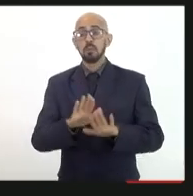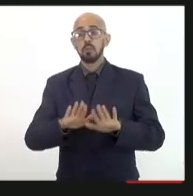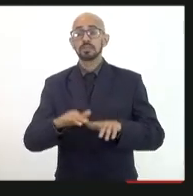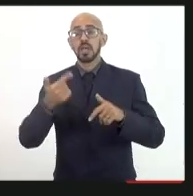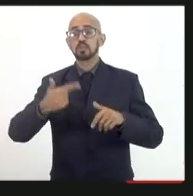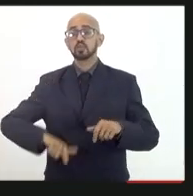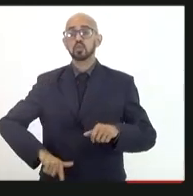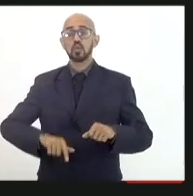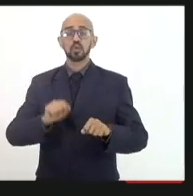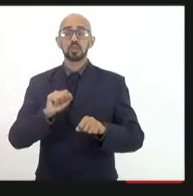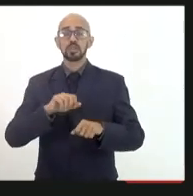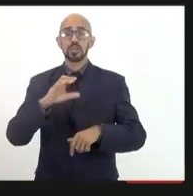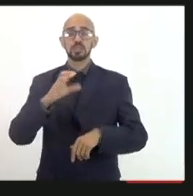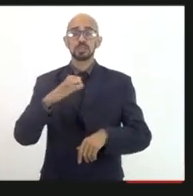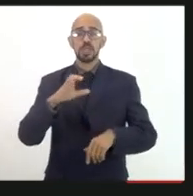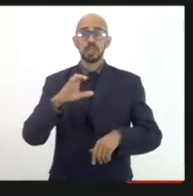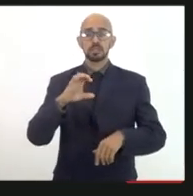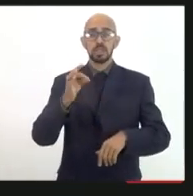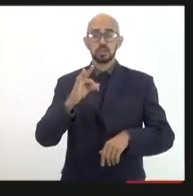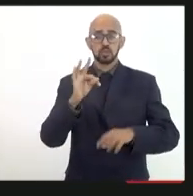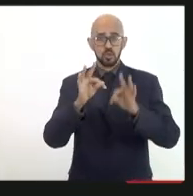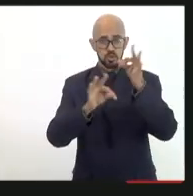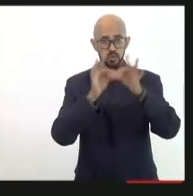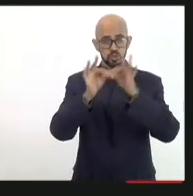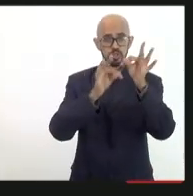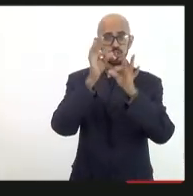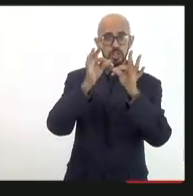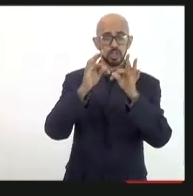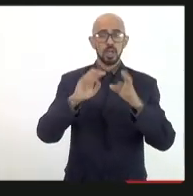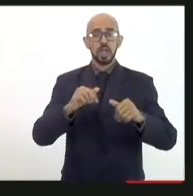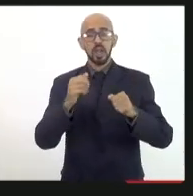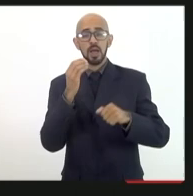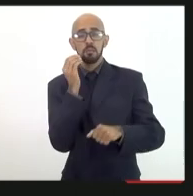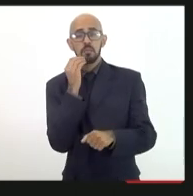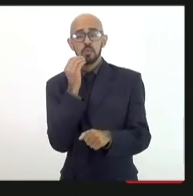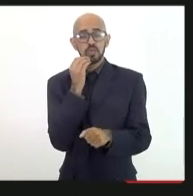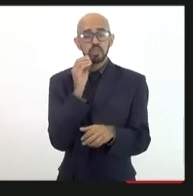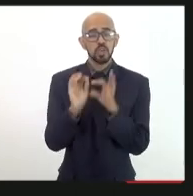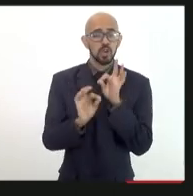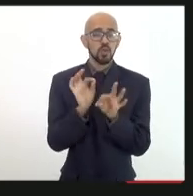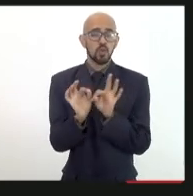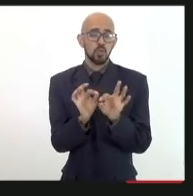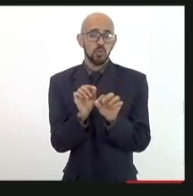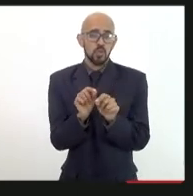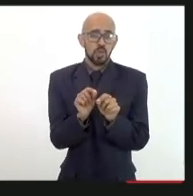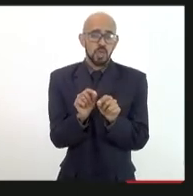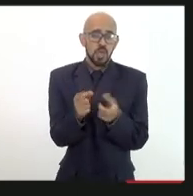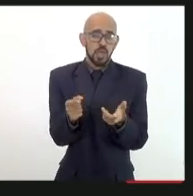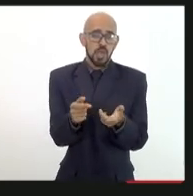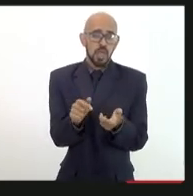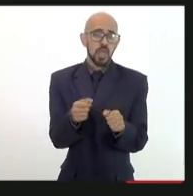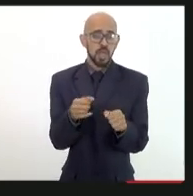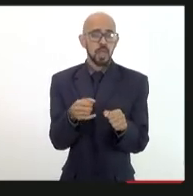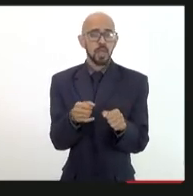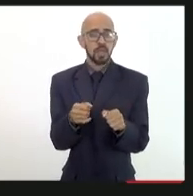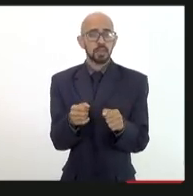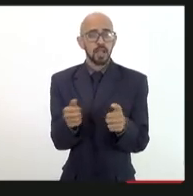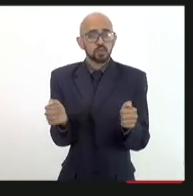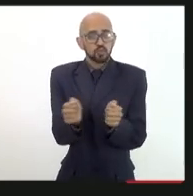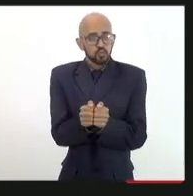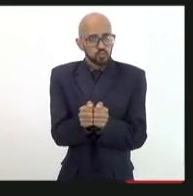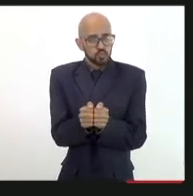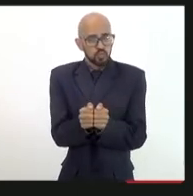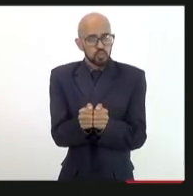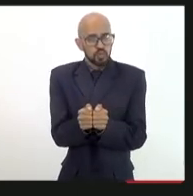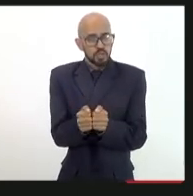econômico ciência e tecnologia acho que ela deveria resguardar esta composição paritária que foi